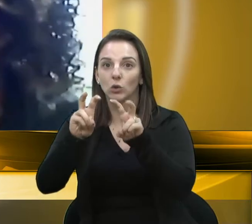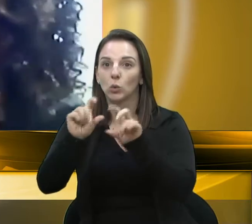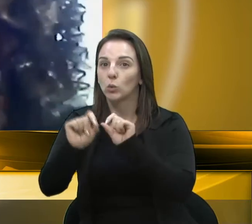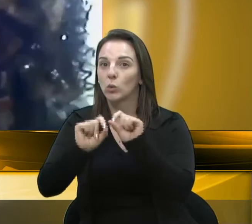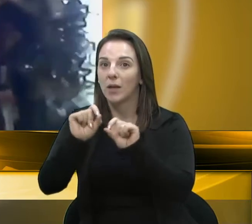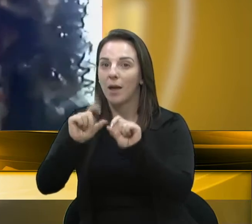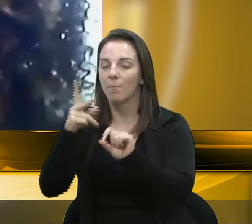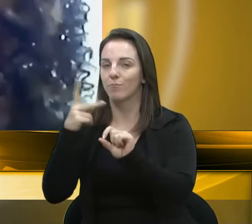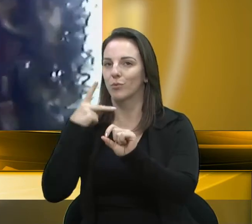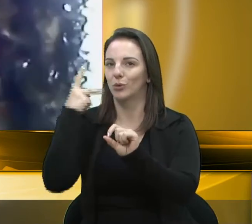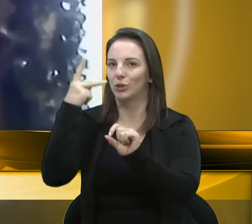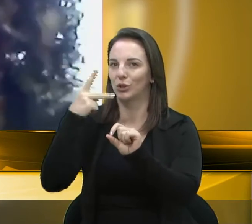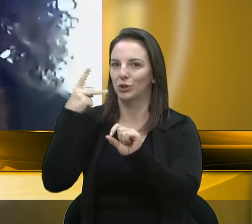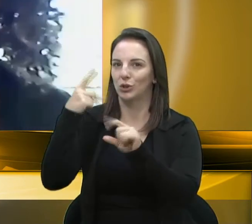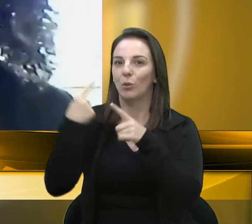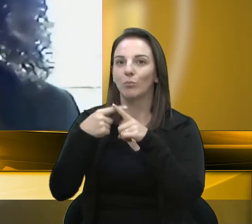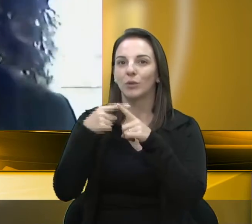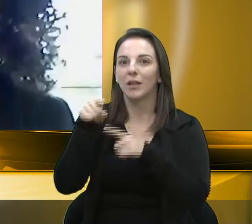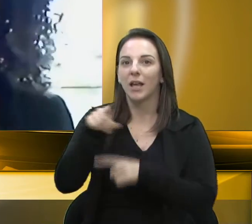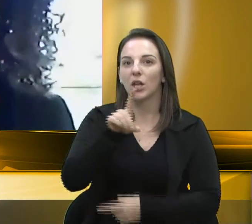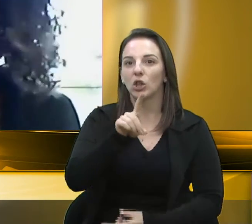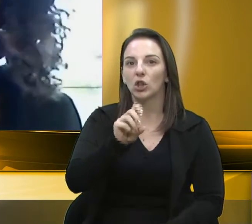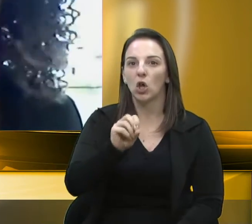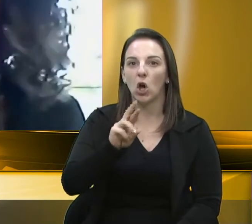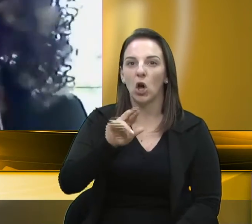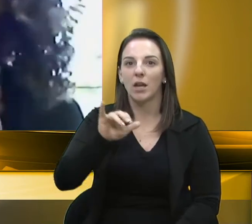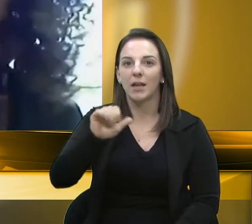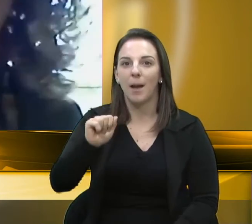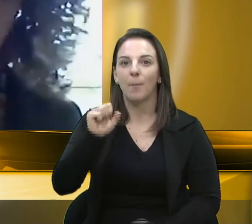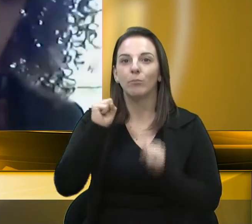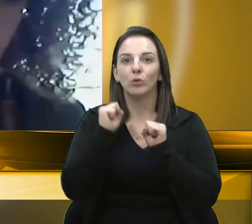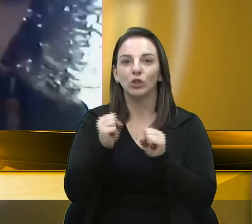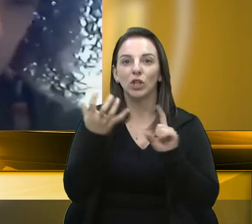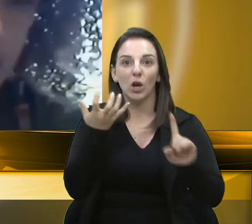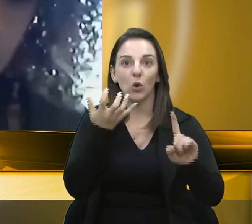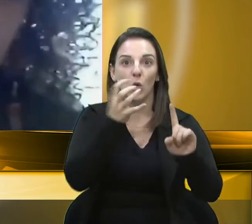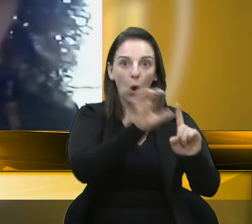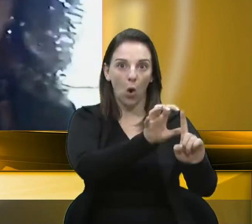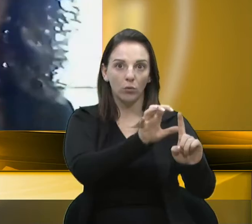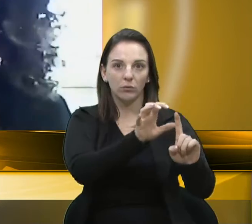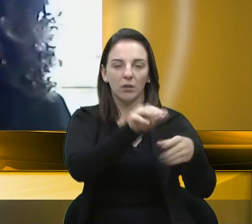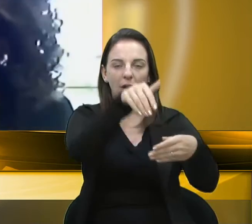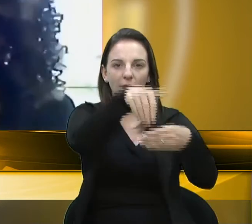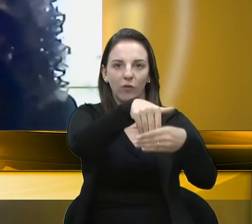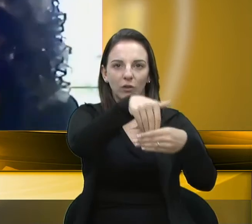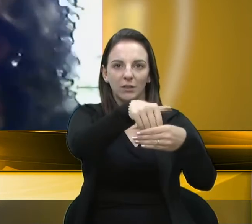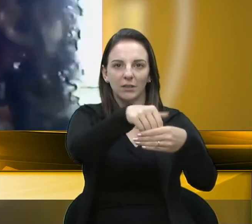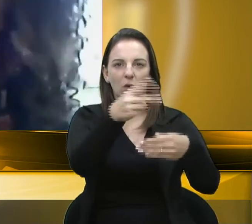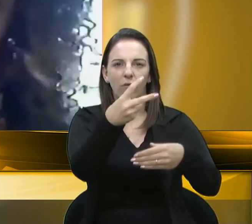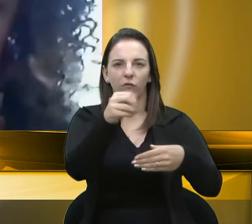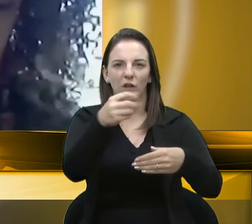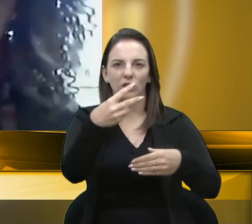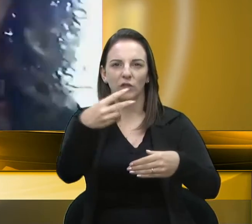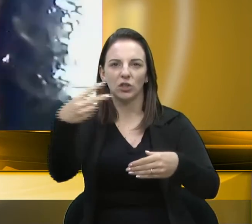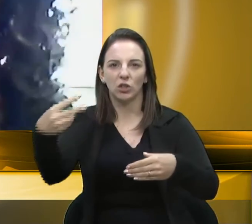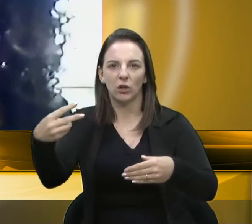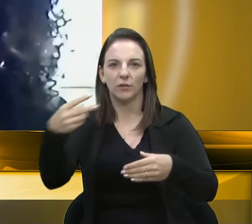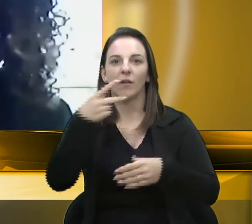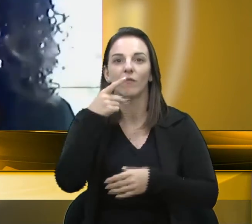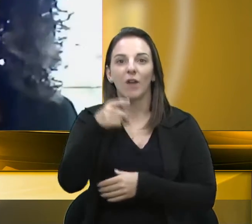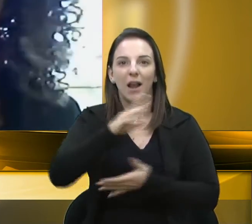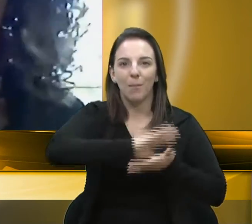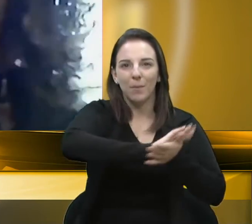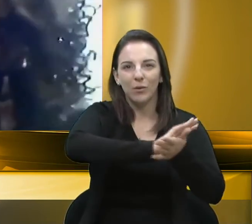ser um opositor dele nas eleições de 2022. e 22, ele afirma por preconceito que não